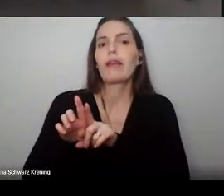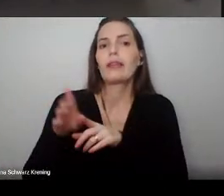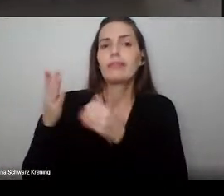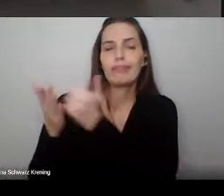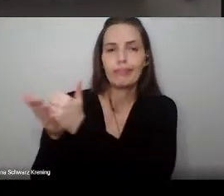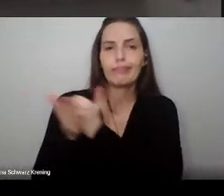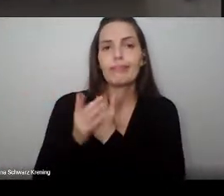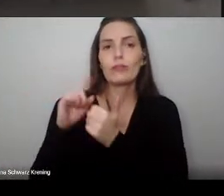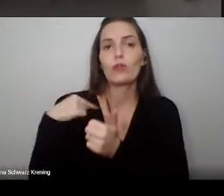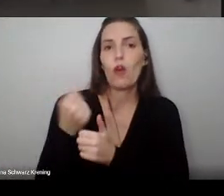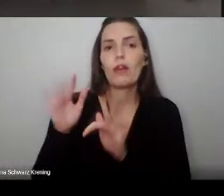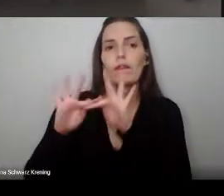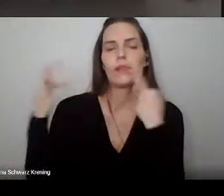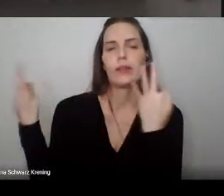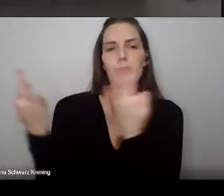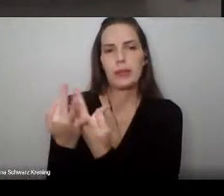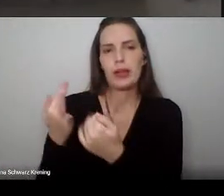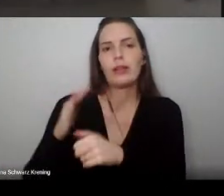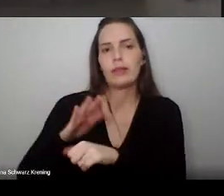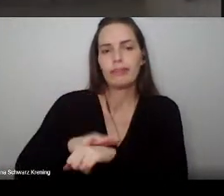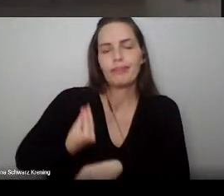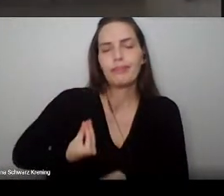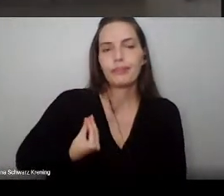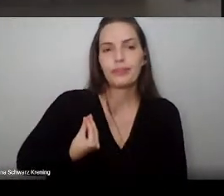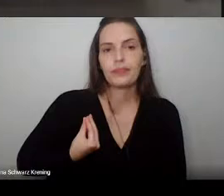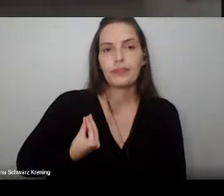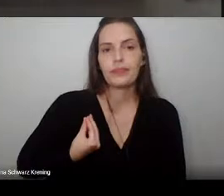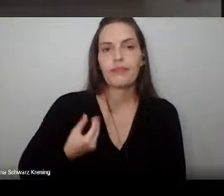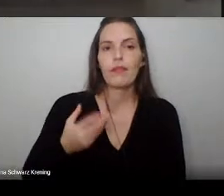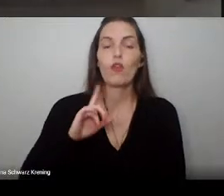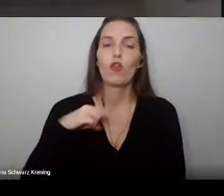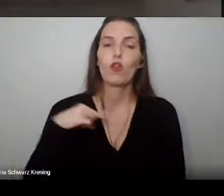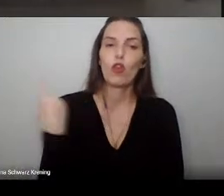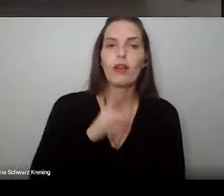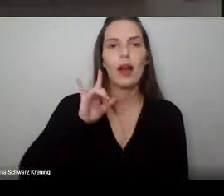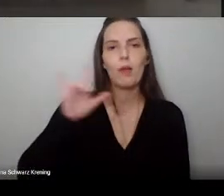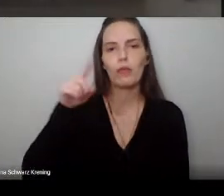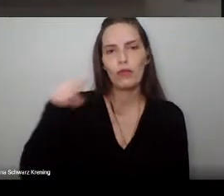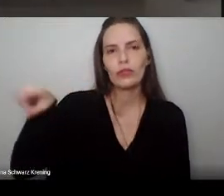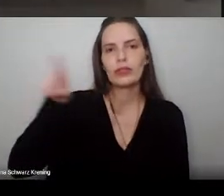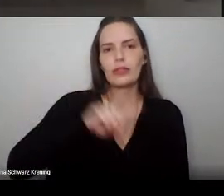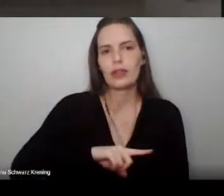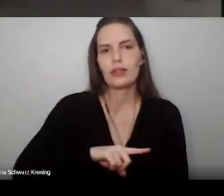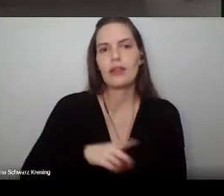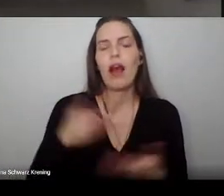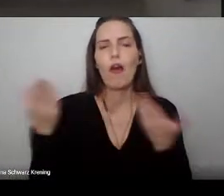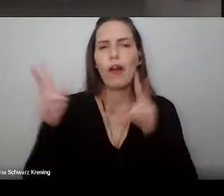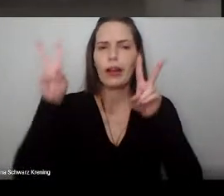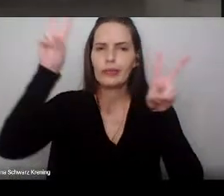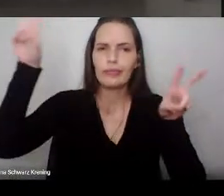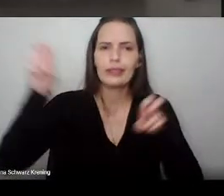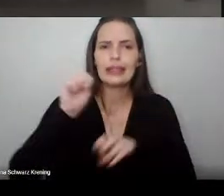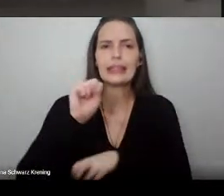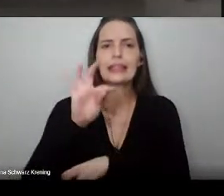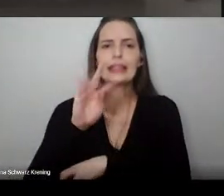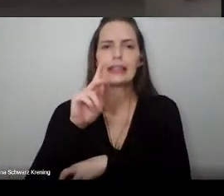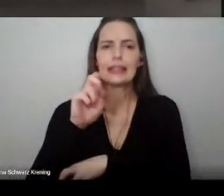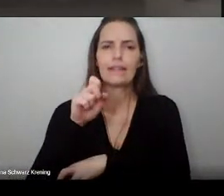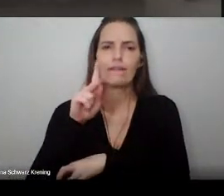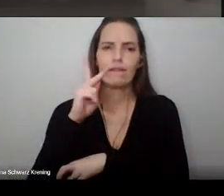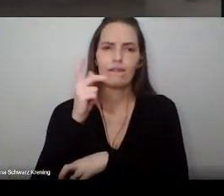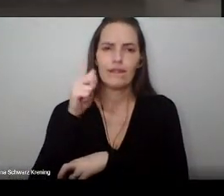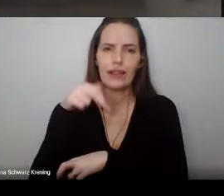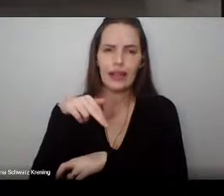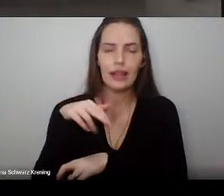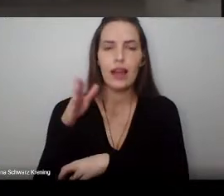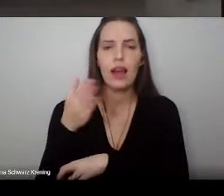muito vocês. Gostaríamos de finalizar com o pensamento do grande físico Stephen Hawking. Ele nos dizia, Eu estou muito